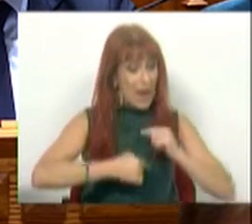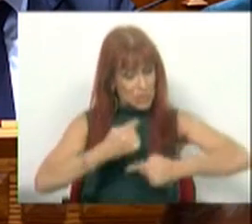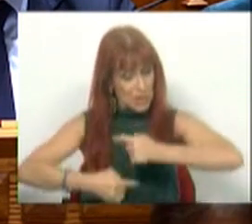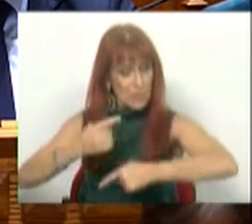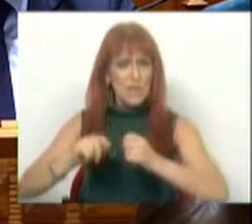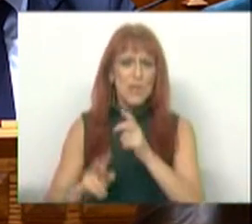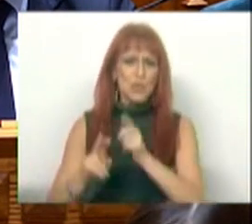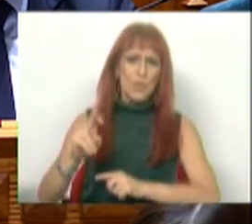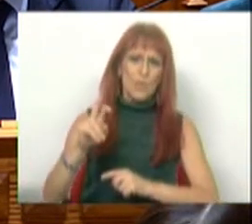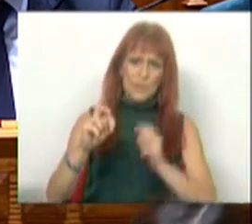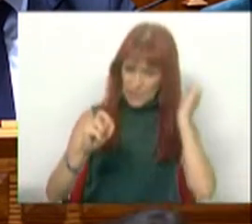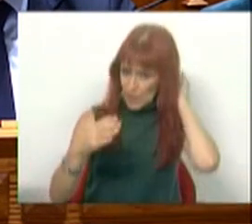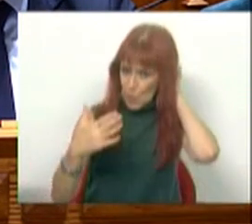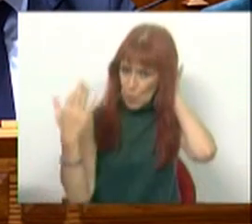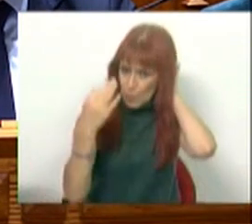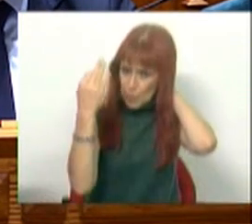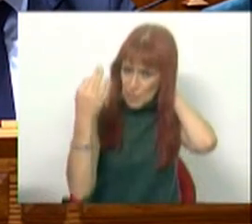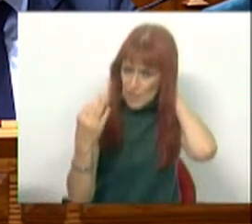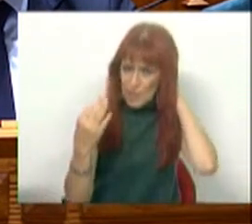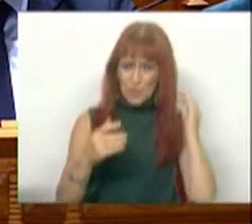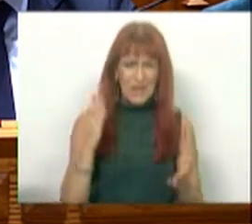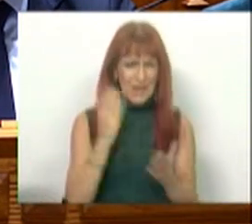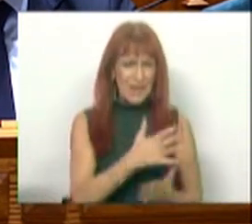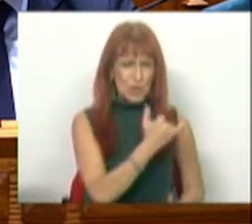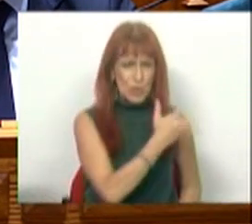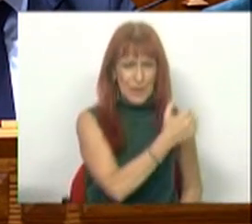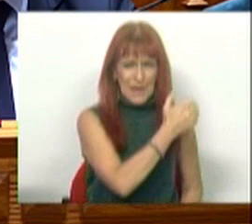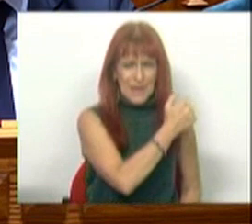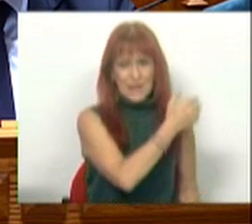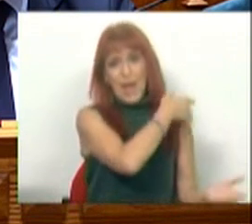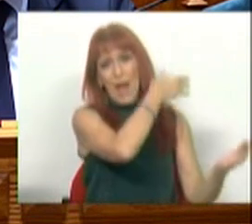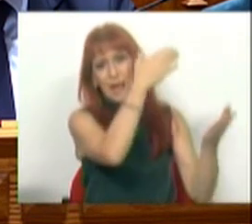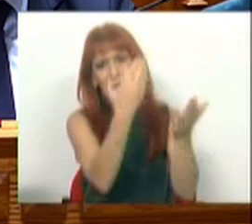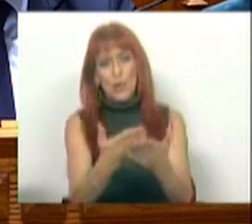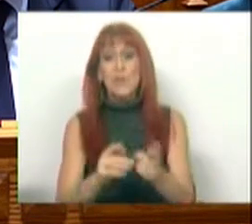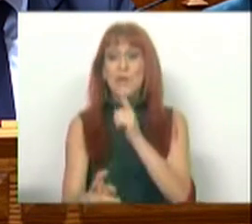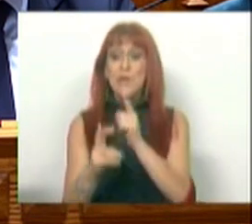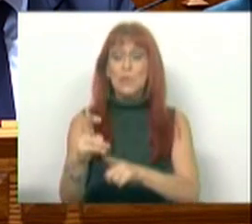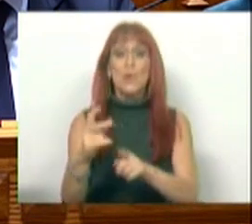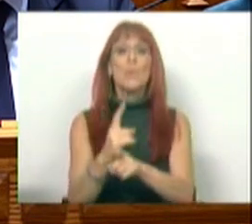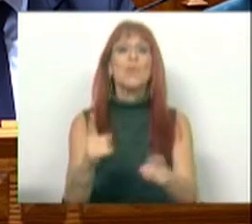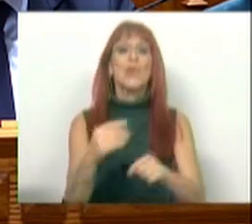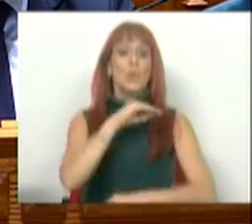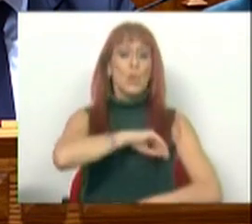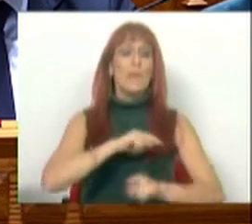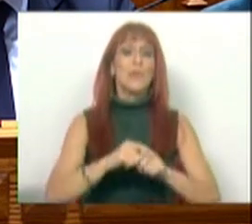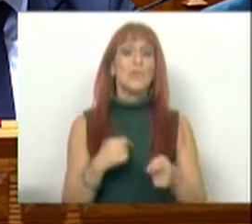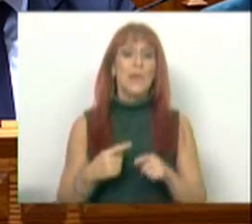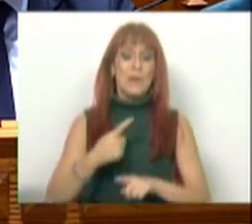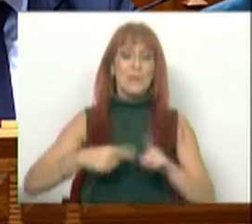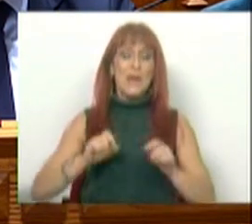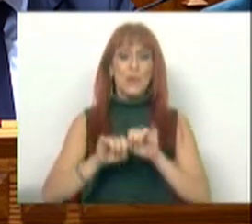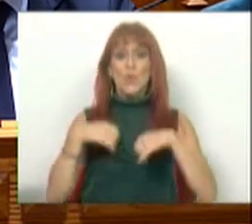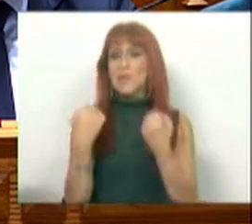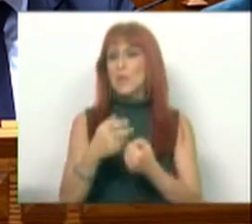subiu 31% desde 2015 para agora. E subiu porque o rendimento mediano da